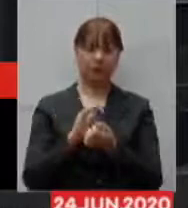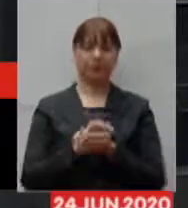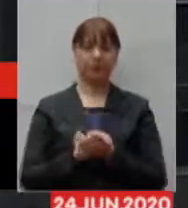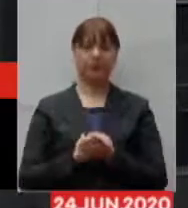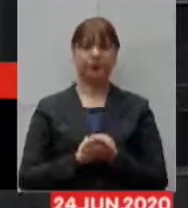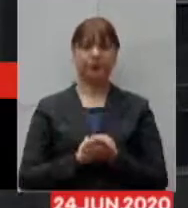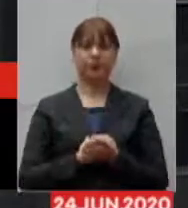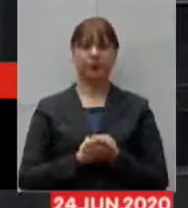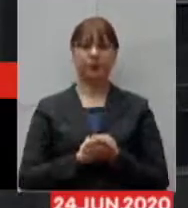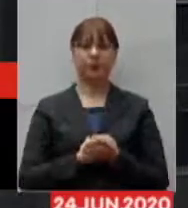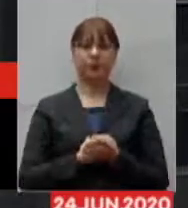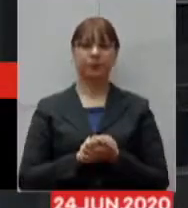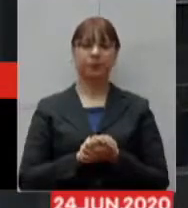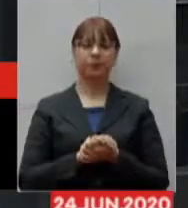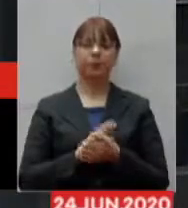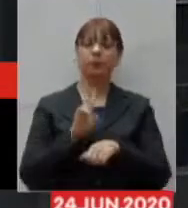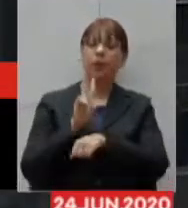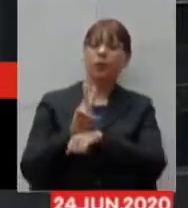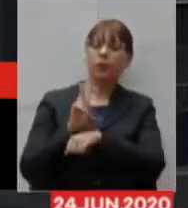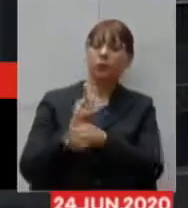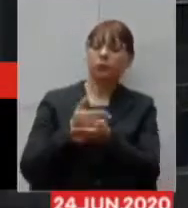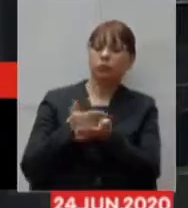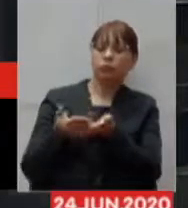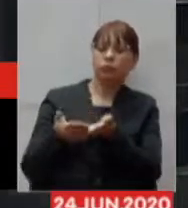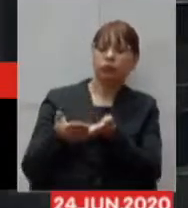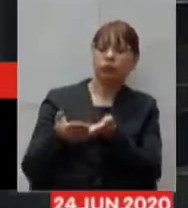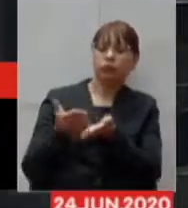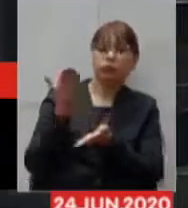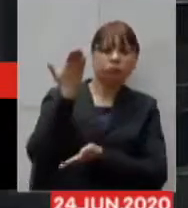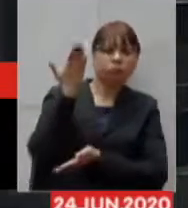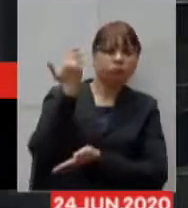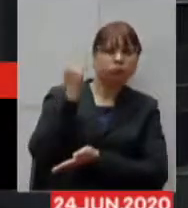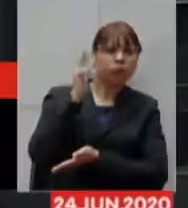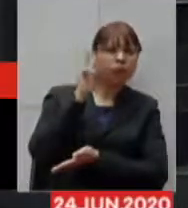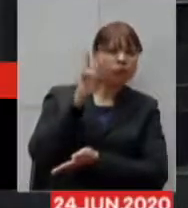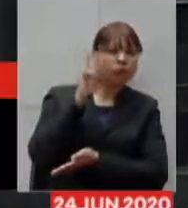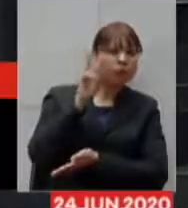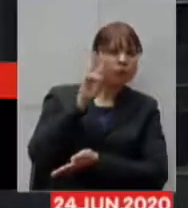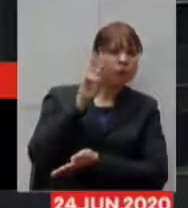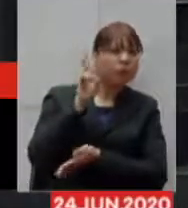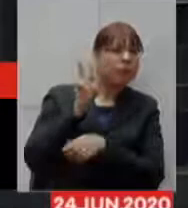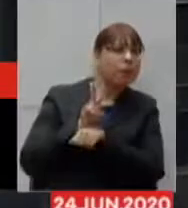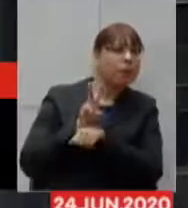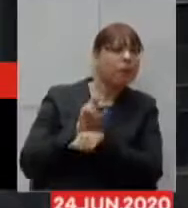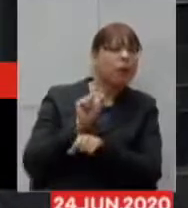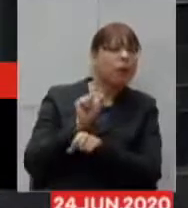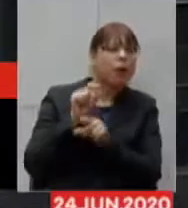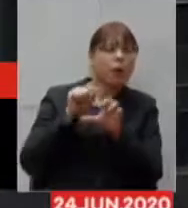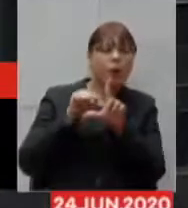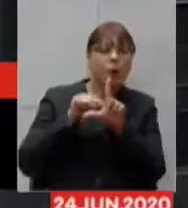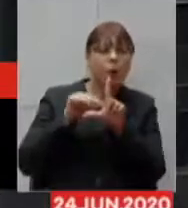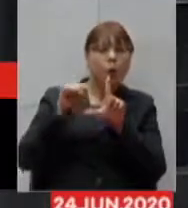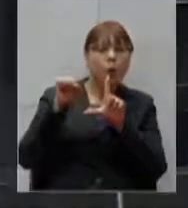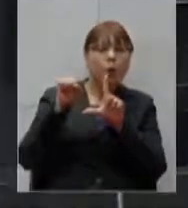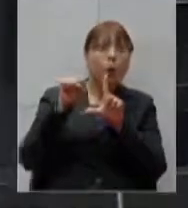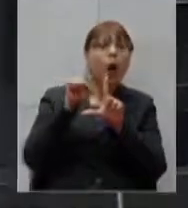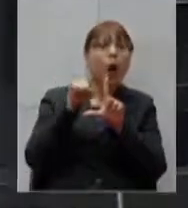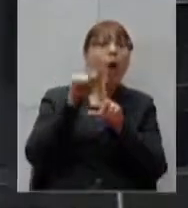A previsão inicial, vamos lembrar, previa um pico em abril